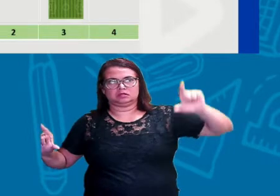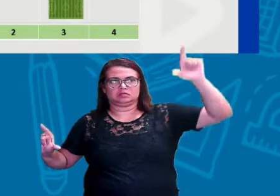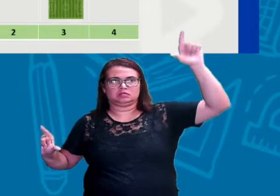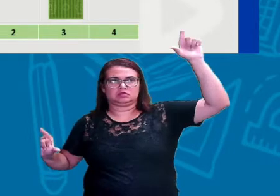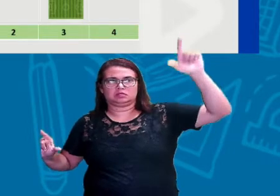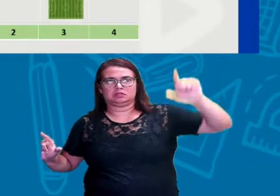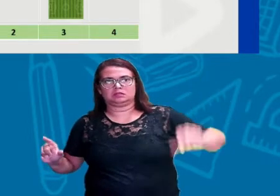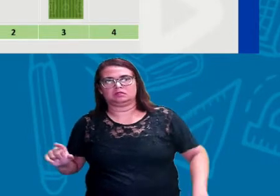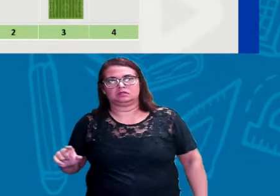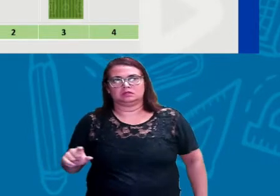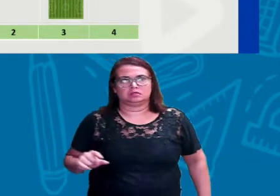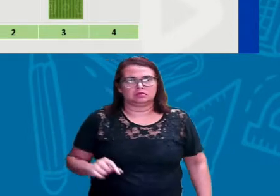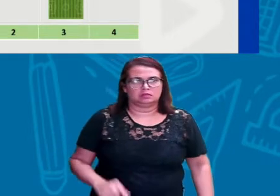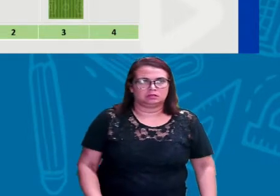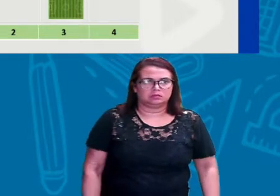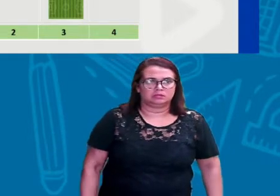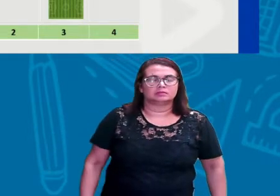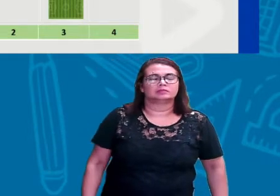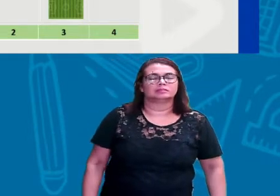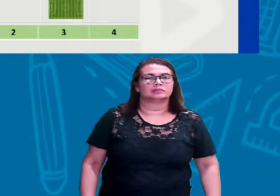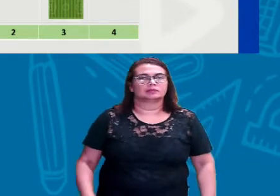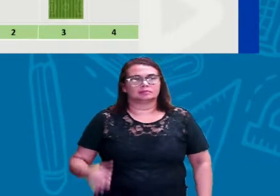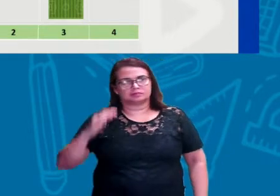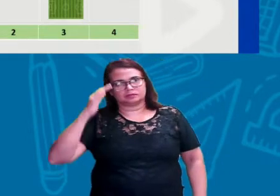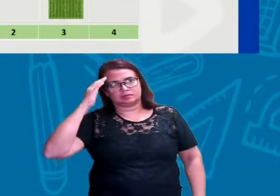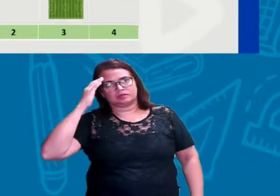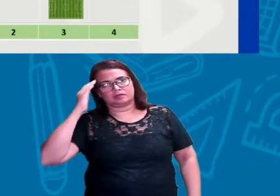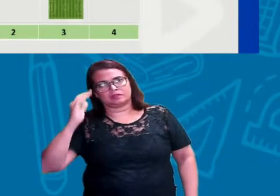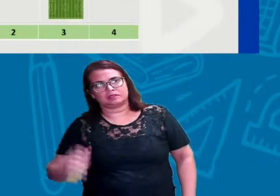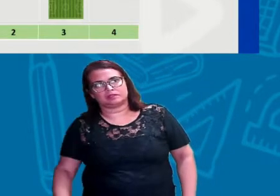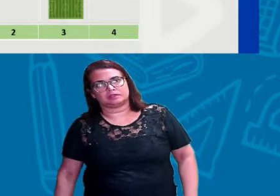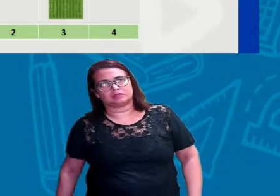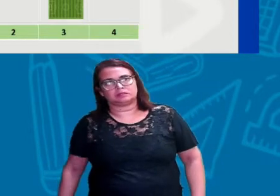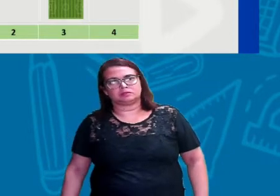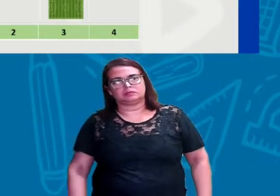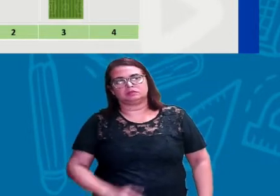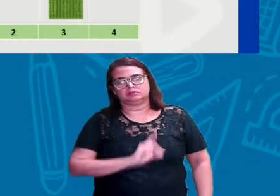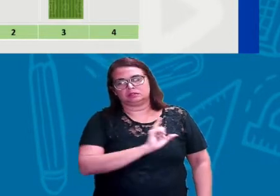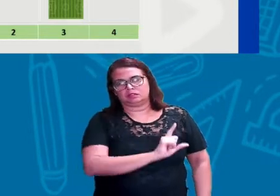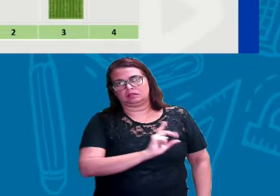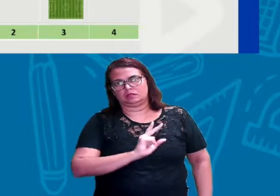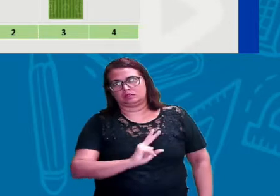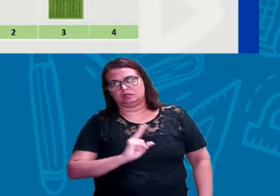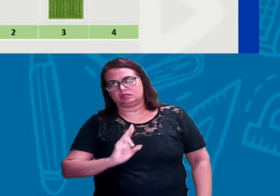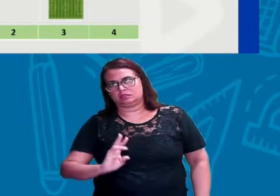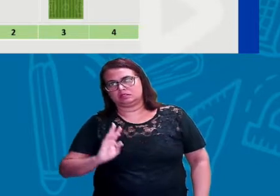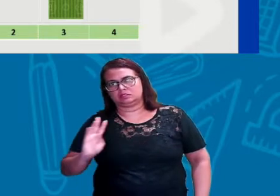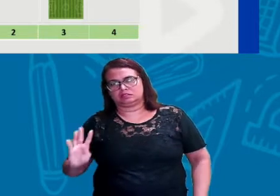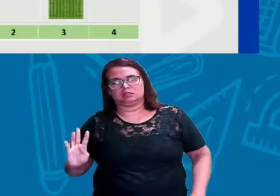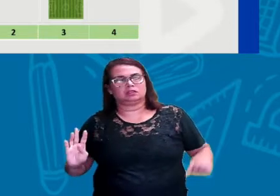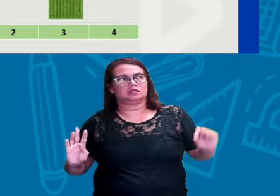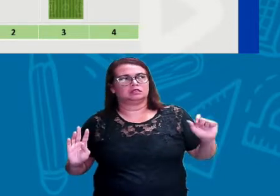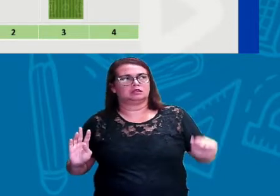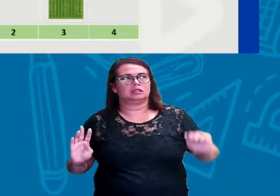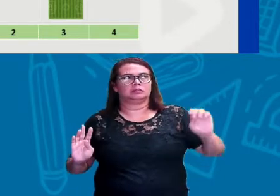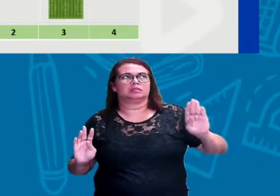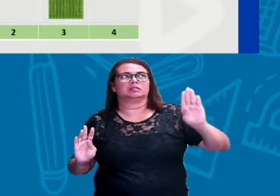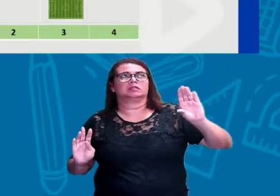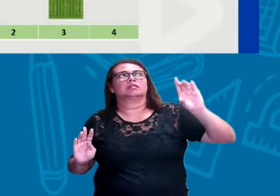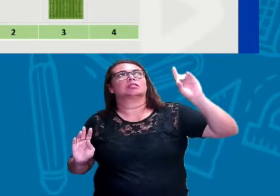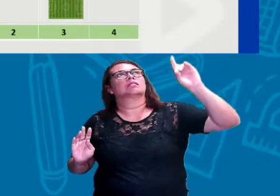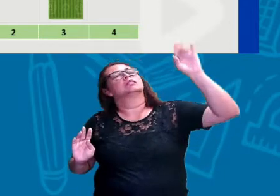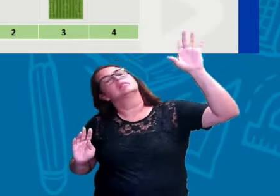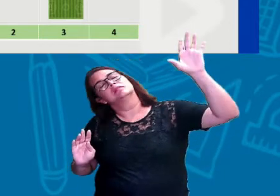em diante e a ordem numérica de 1 em diante. Nessa forma crescente, tá? Então, vamos lá.